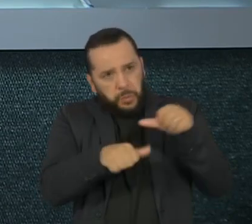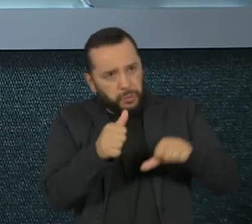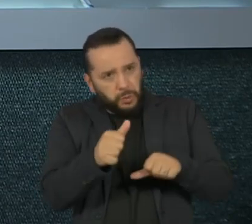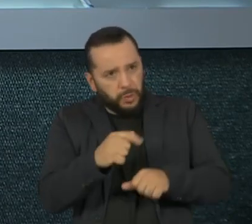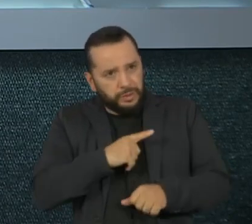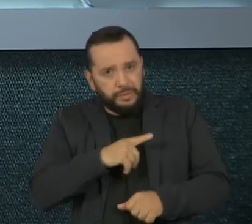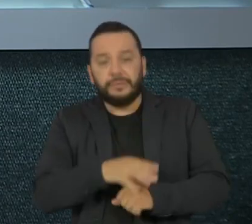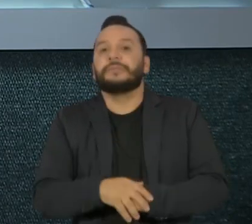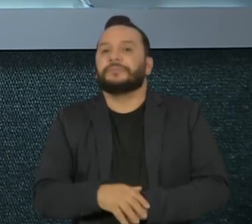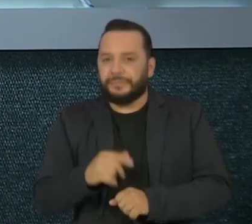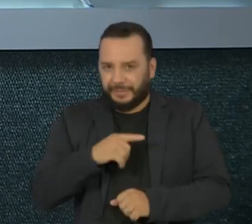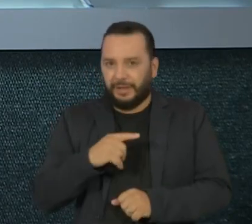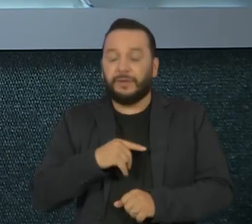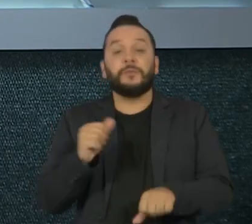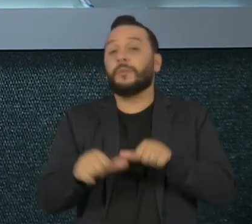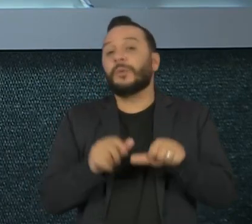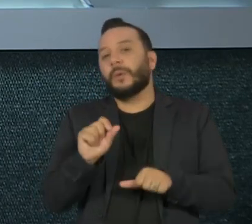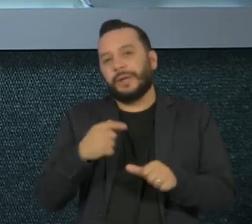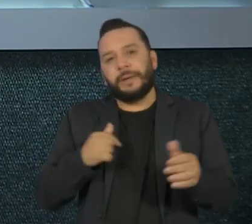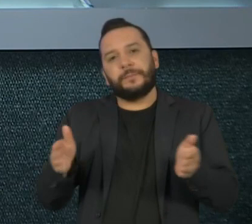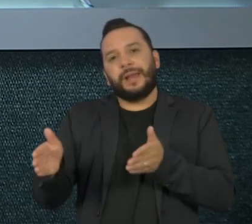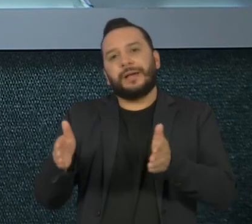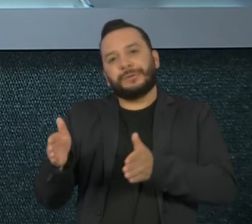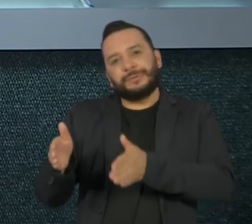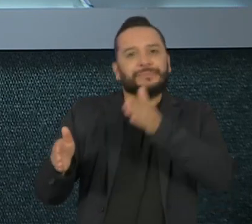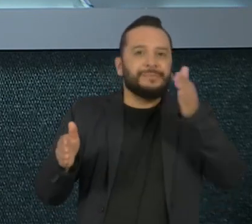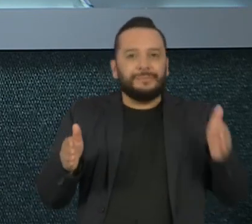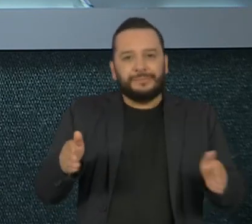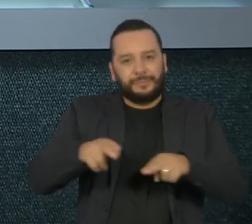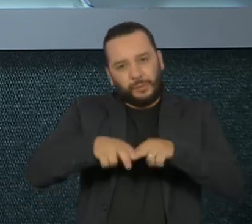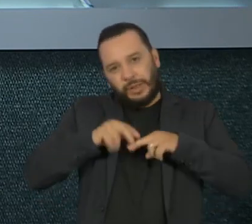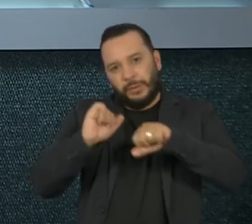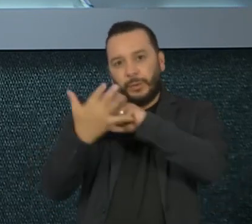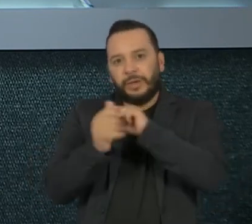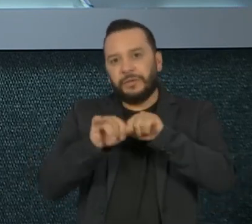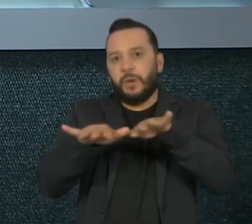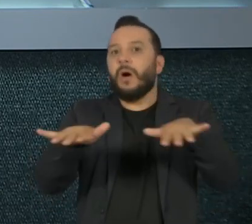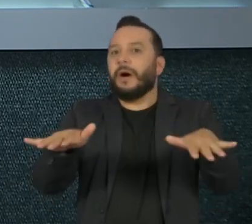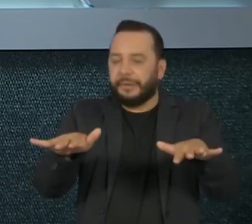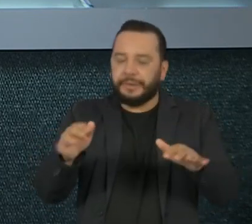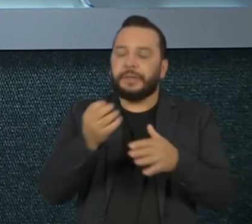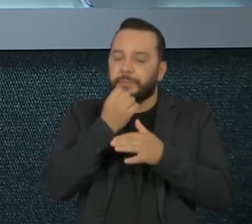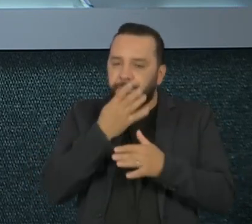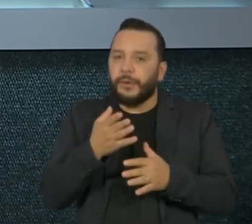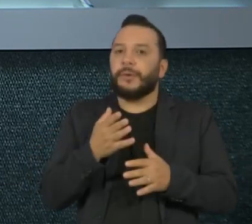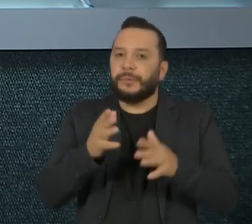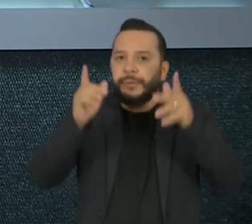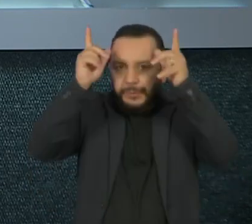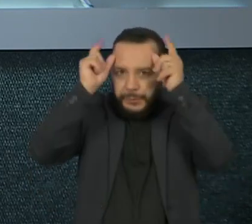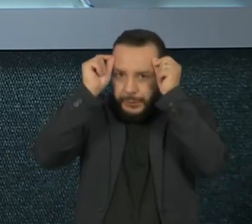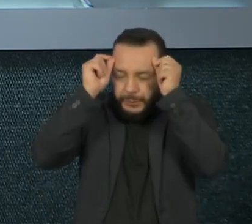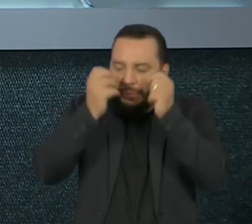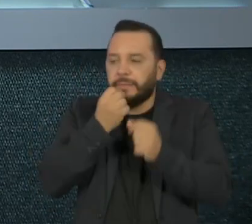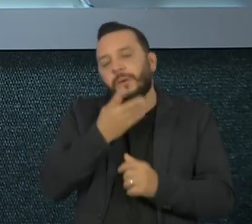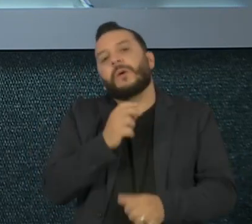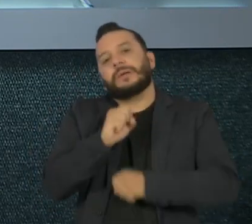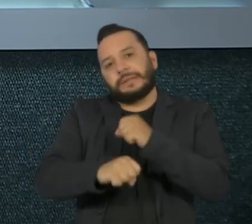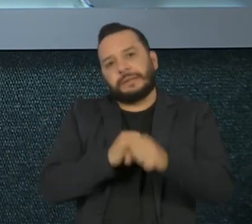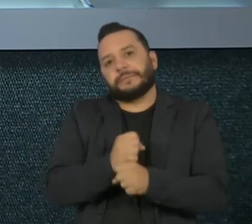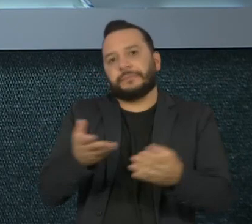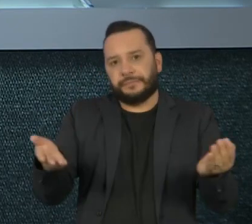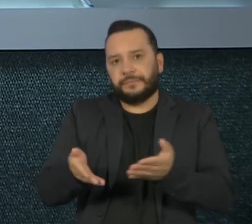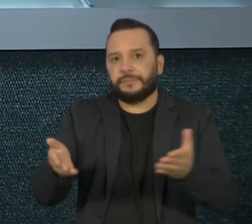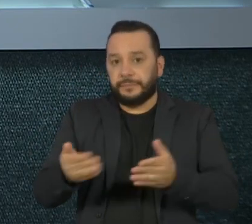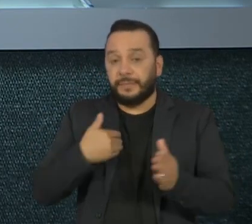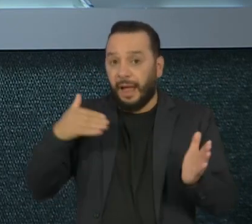tivemos um prazo maior para entrega em função da pandemia, então essa já foi uma grande mudança que teve esse ano. Então,